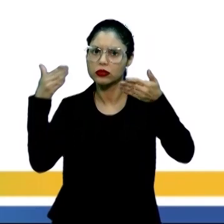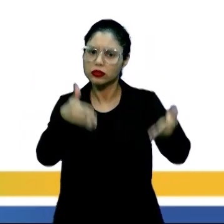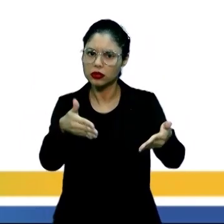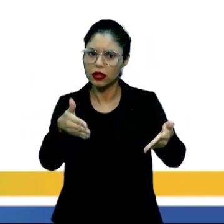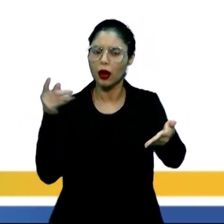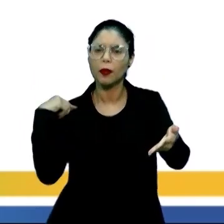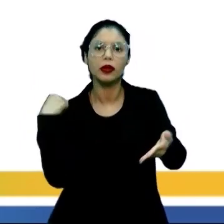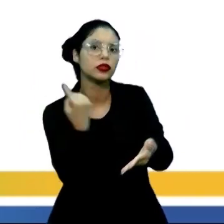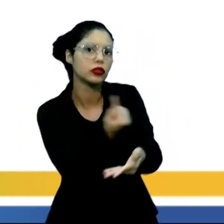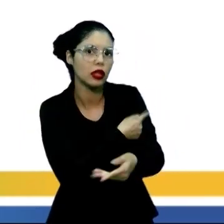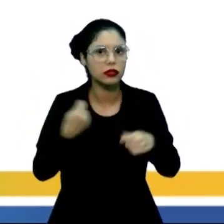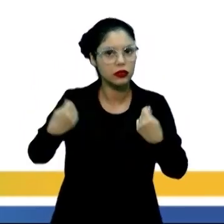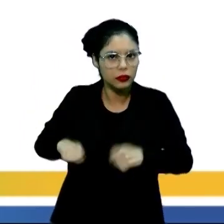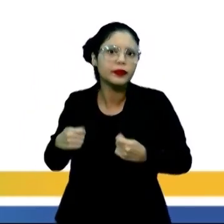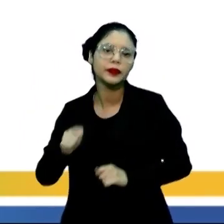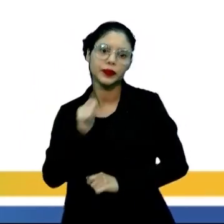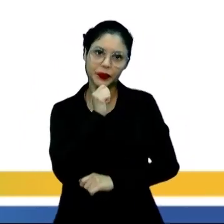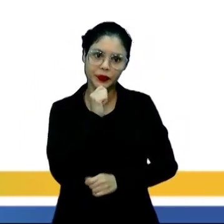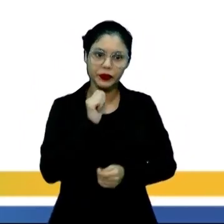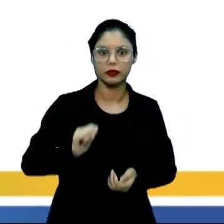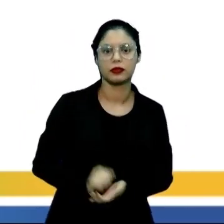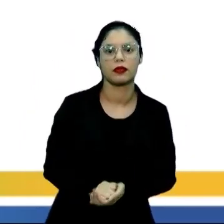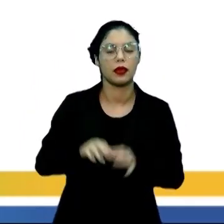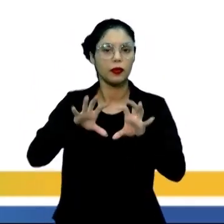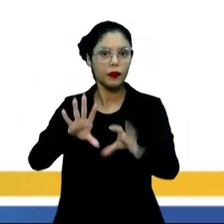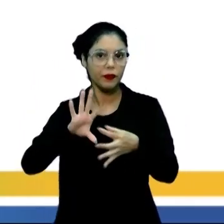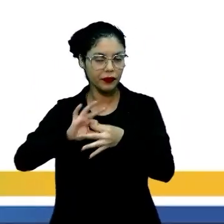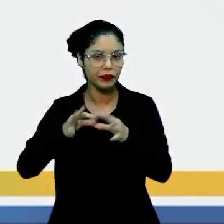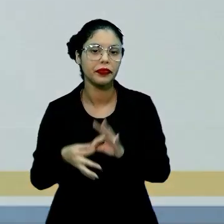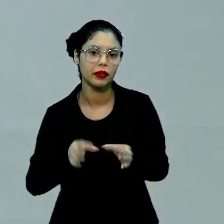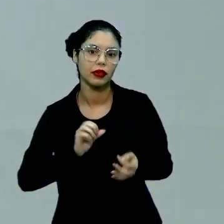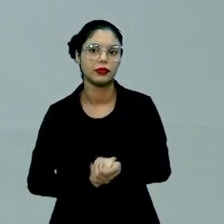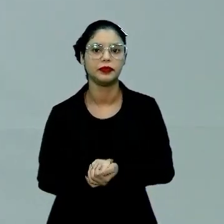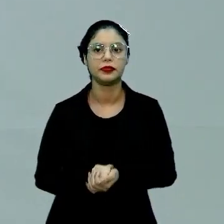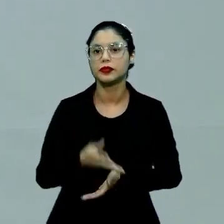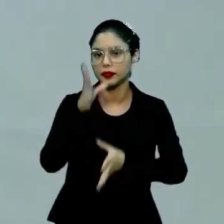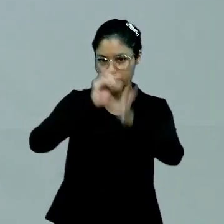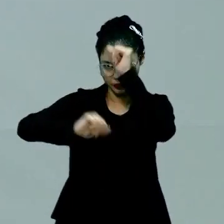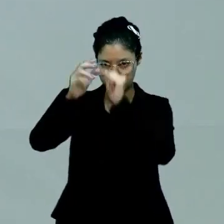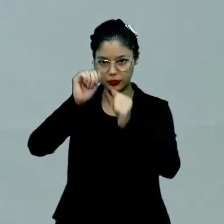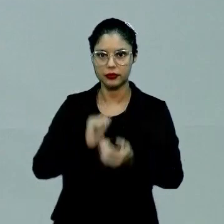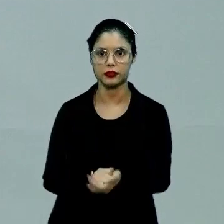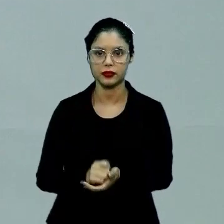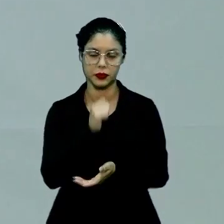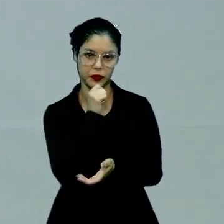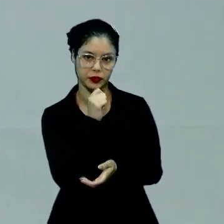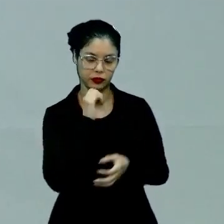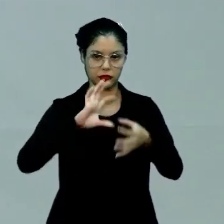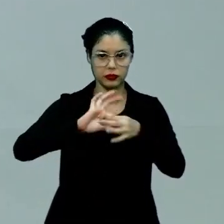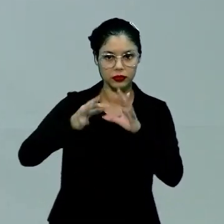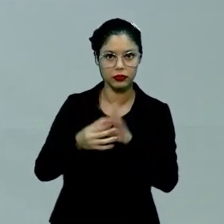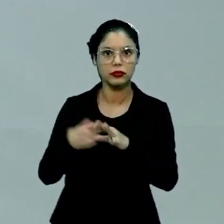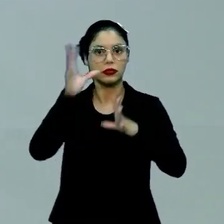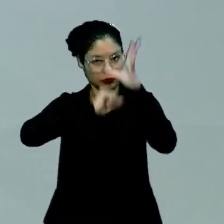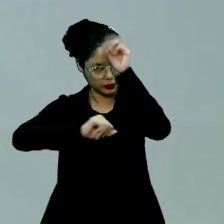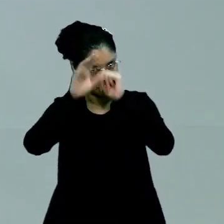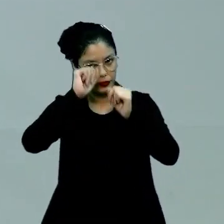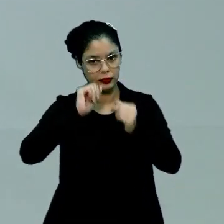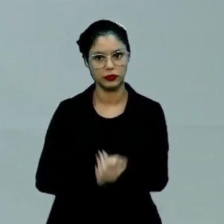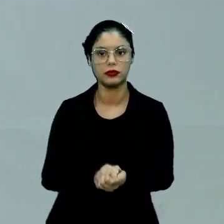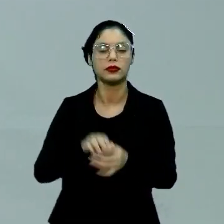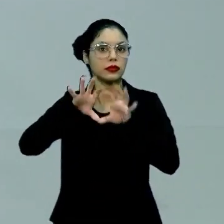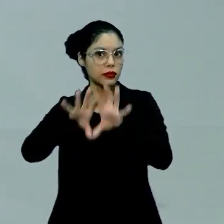para as nossas necessidades, né? E aí, nesse contexto de conhecimento, nesse contexto de aprendizagem,